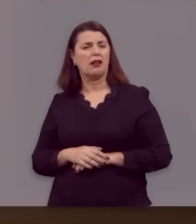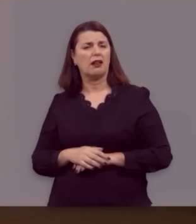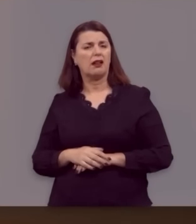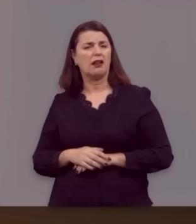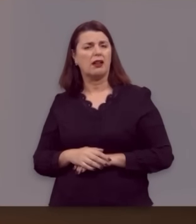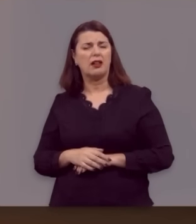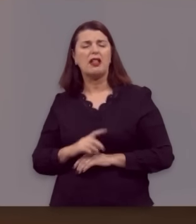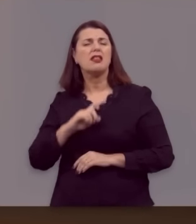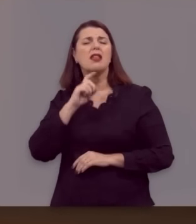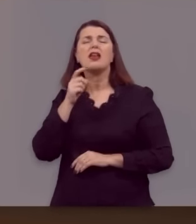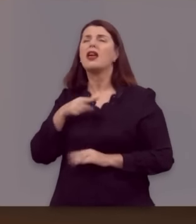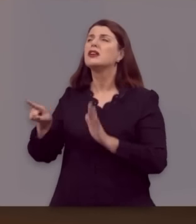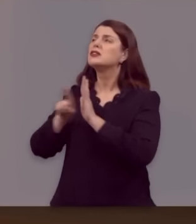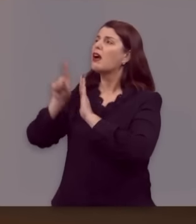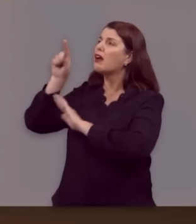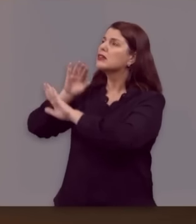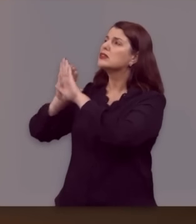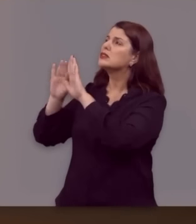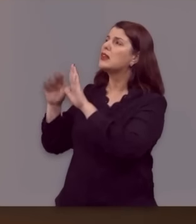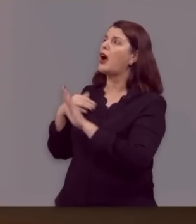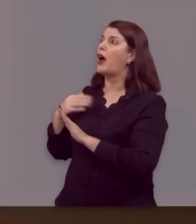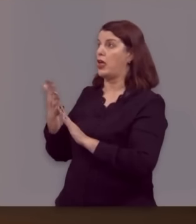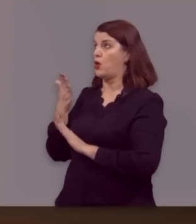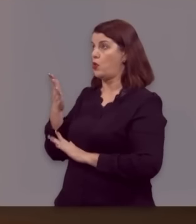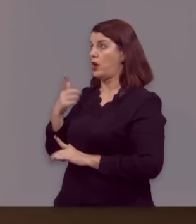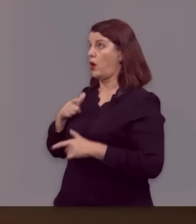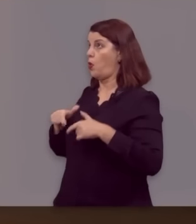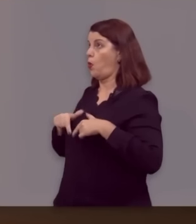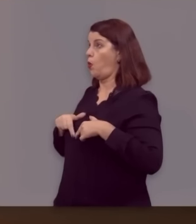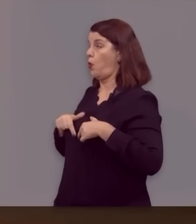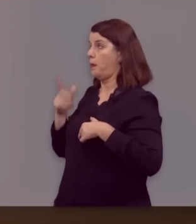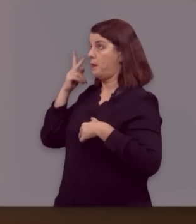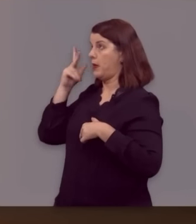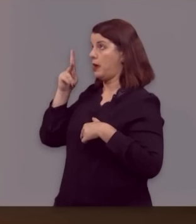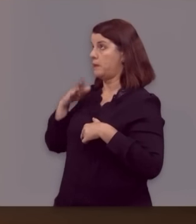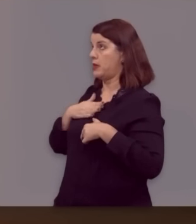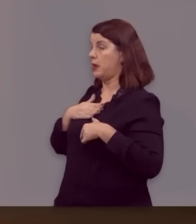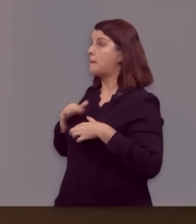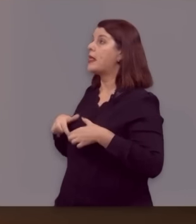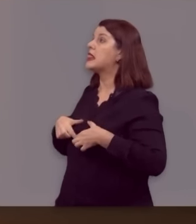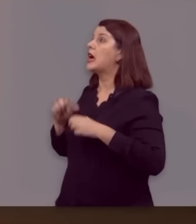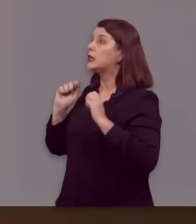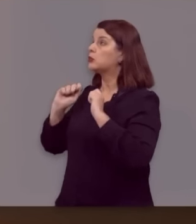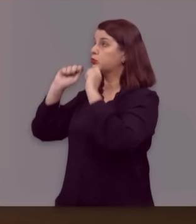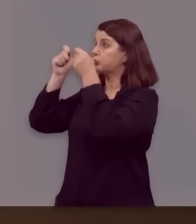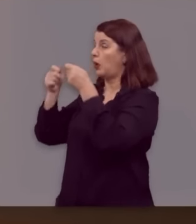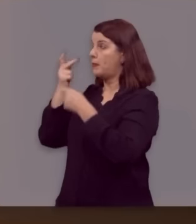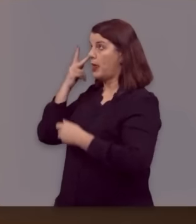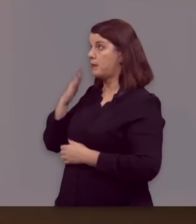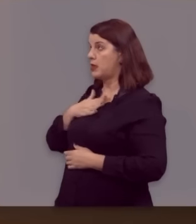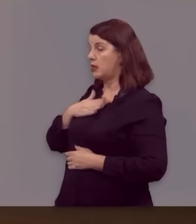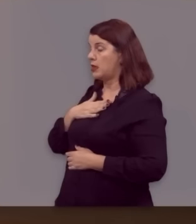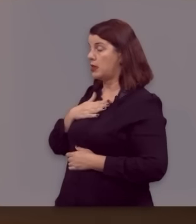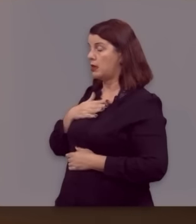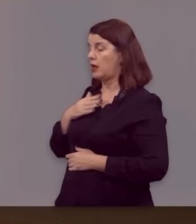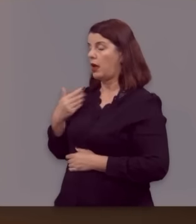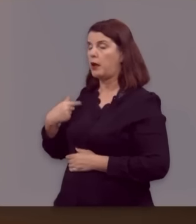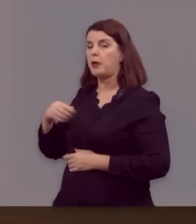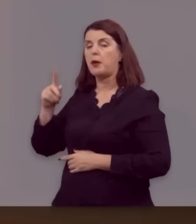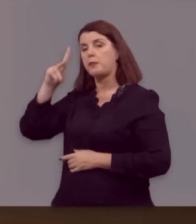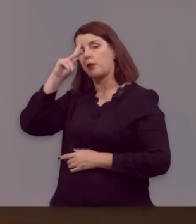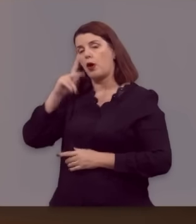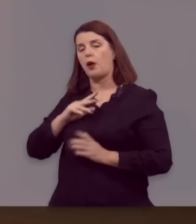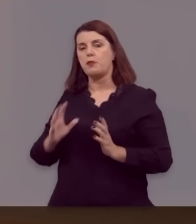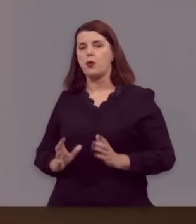Ninguém vai chegar lá no céu, requerendo a sua medalha de honra ou mérito. Ninguém vai chegar lá no céu, levantando o seu